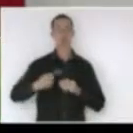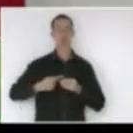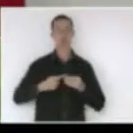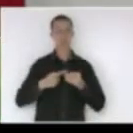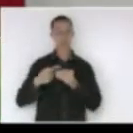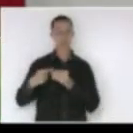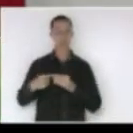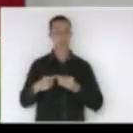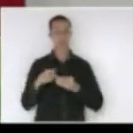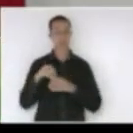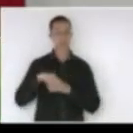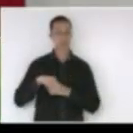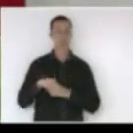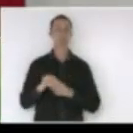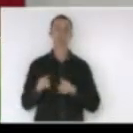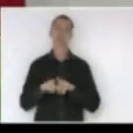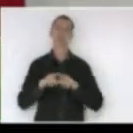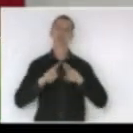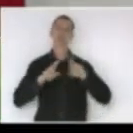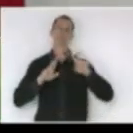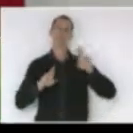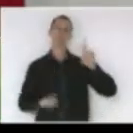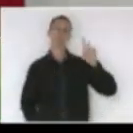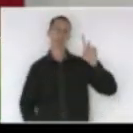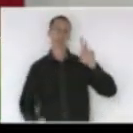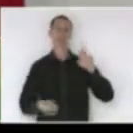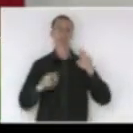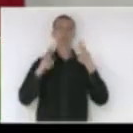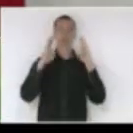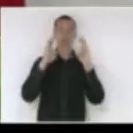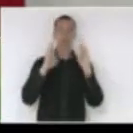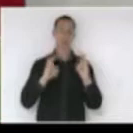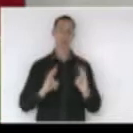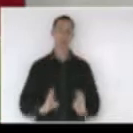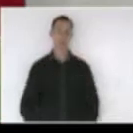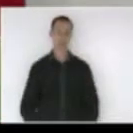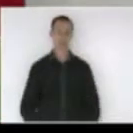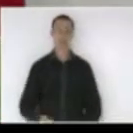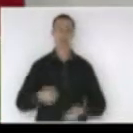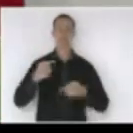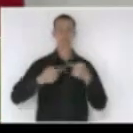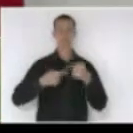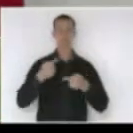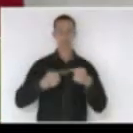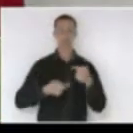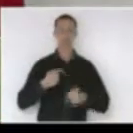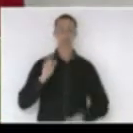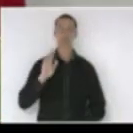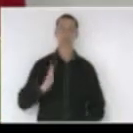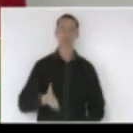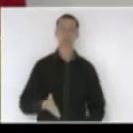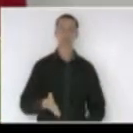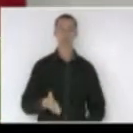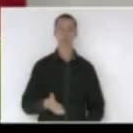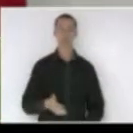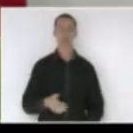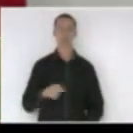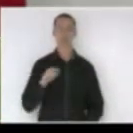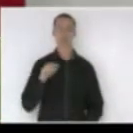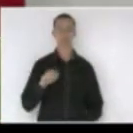tantos outros temas que foram discutidos e debatidos através